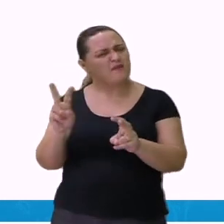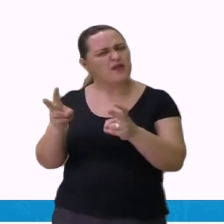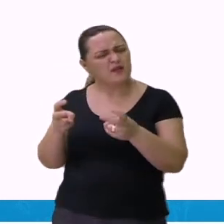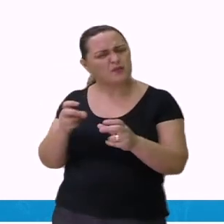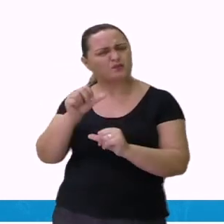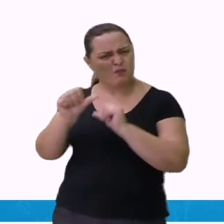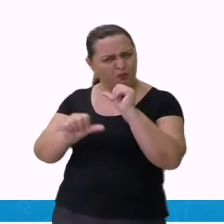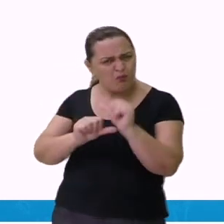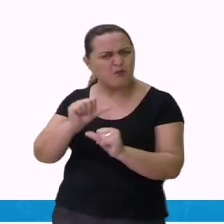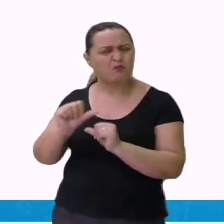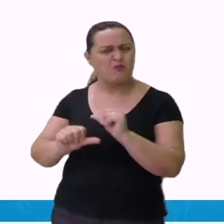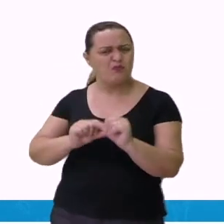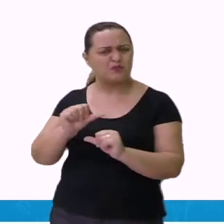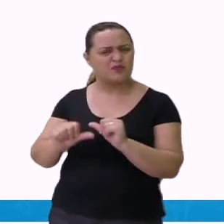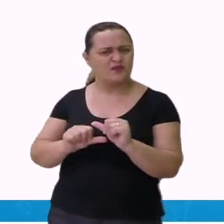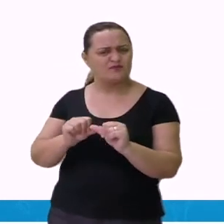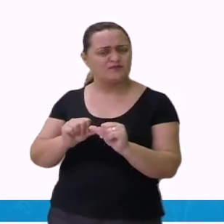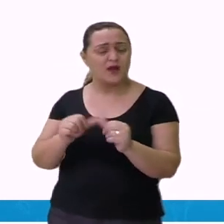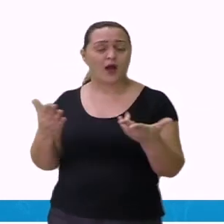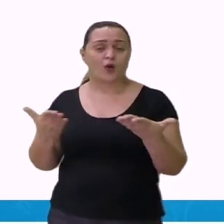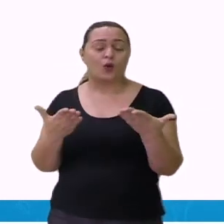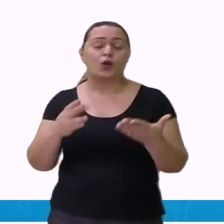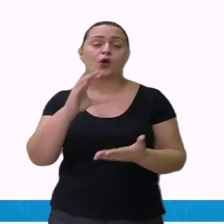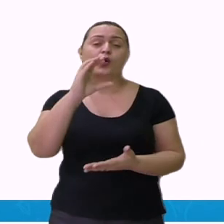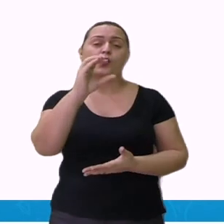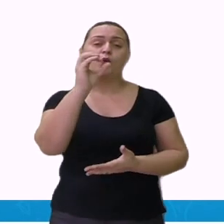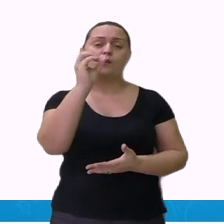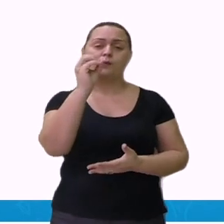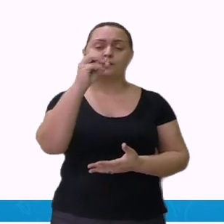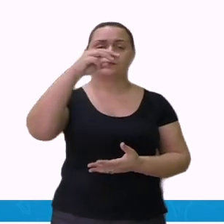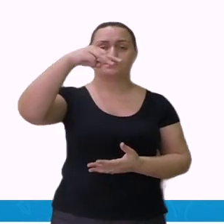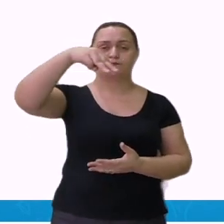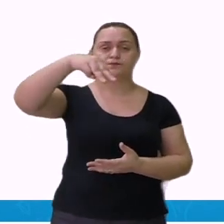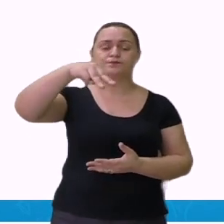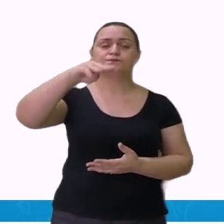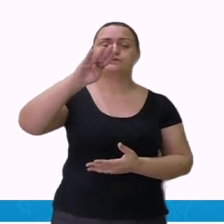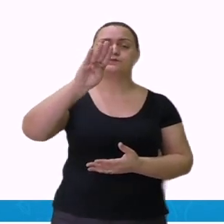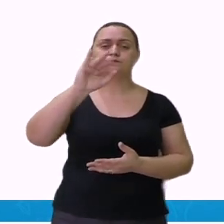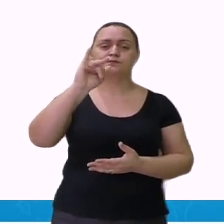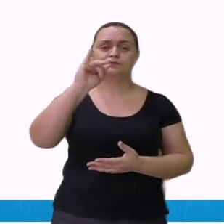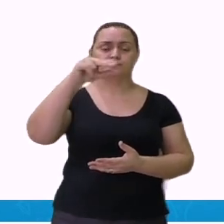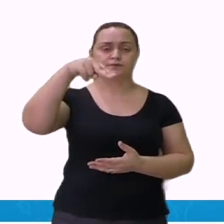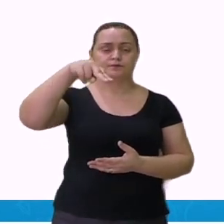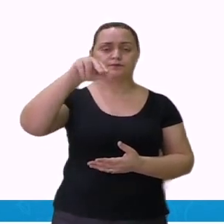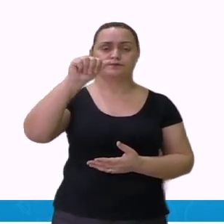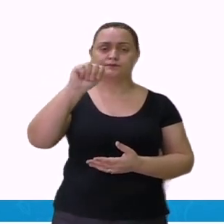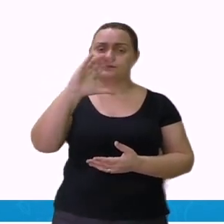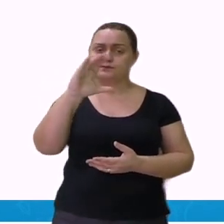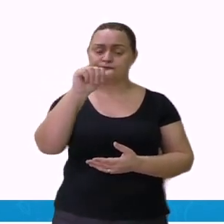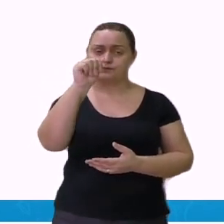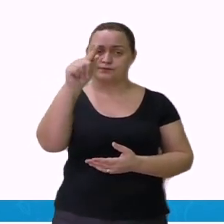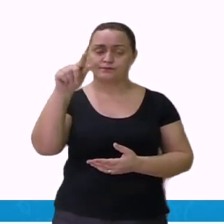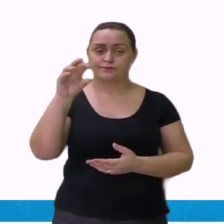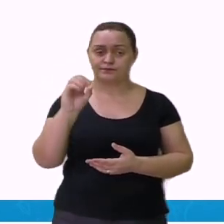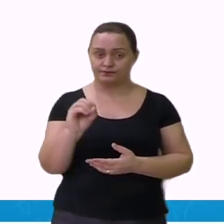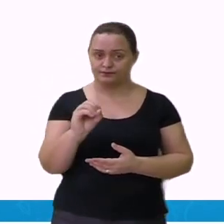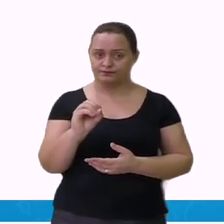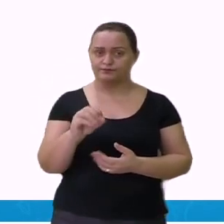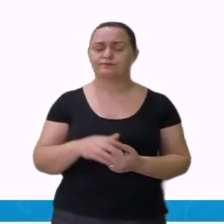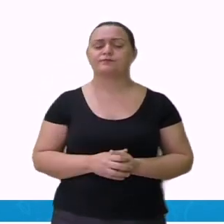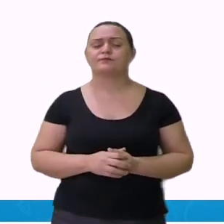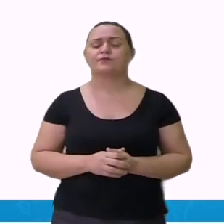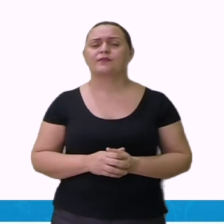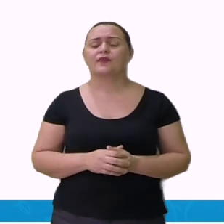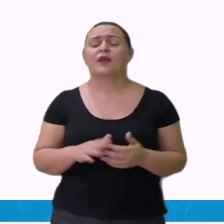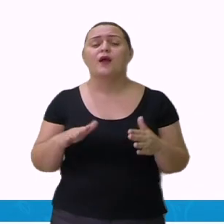Ocorre a combinação quando a preposição se liga a outra palavra sem sofrer nenhuma redução, nenhuma alteração.